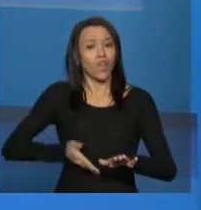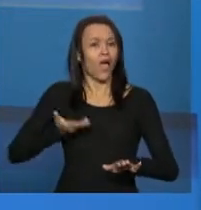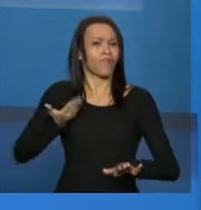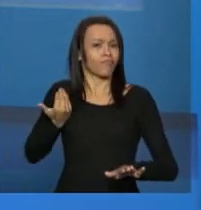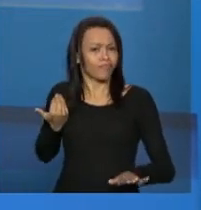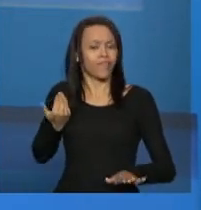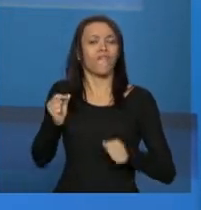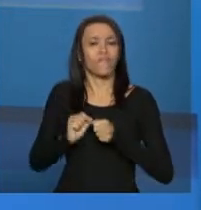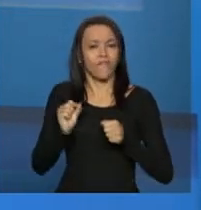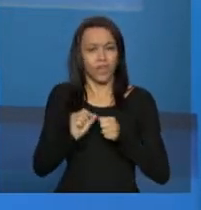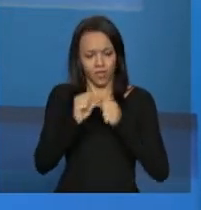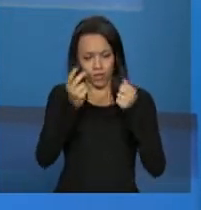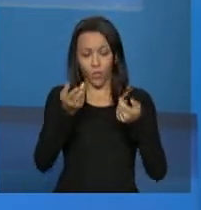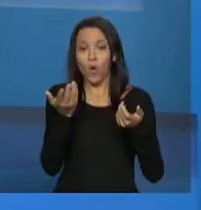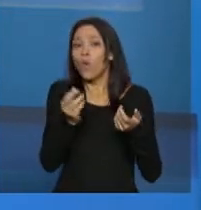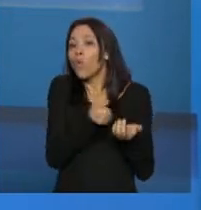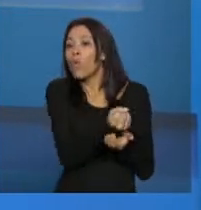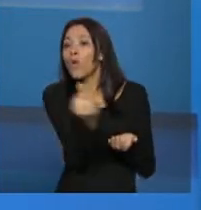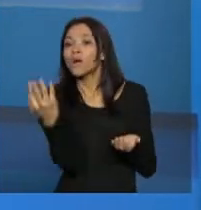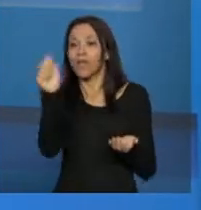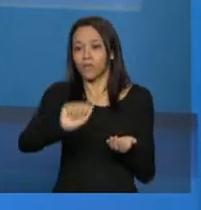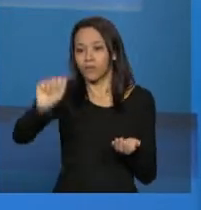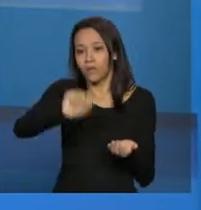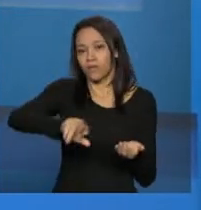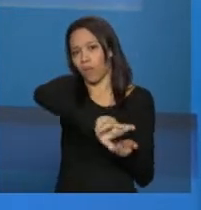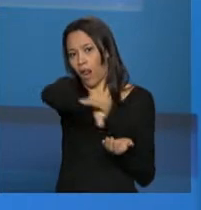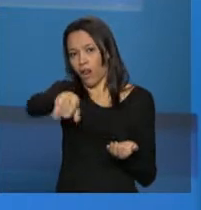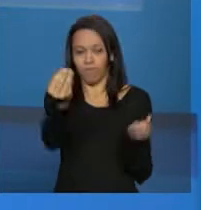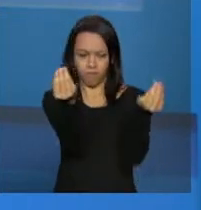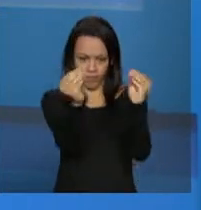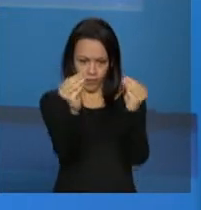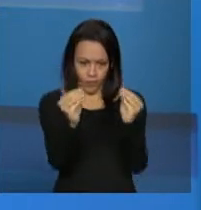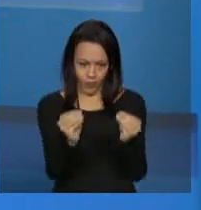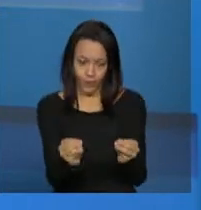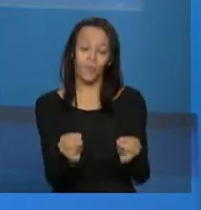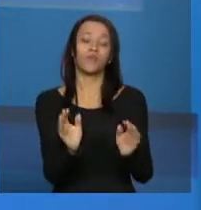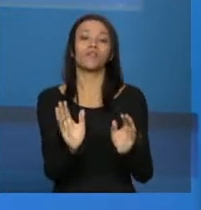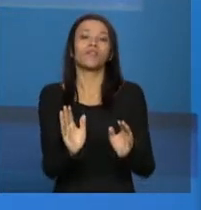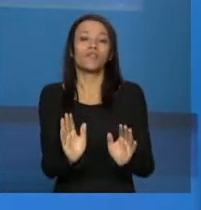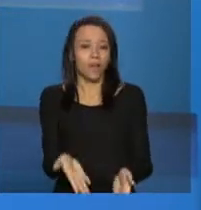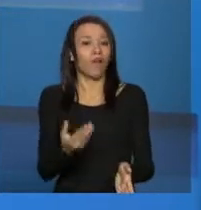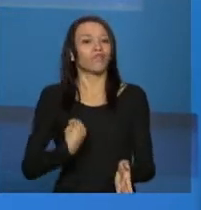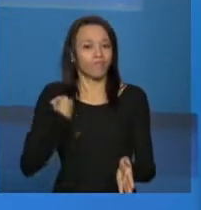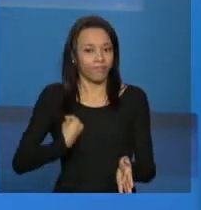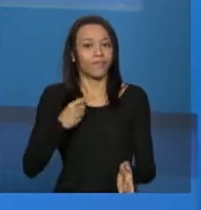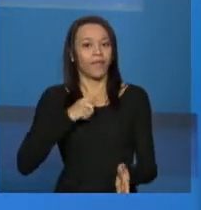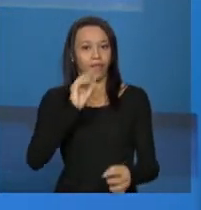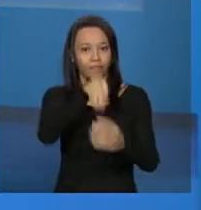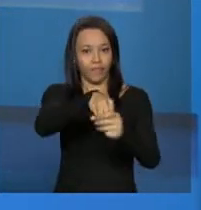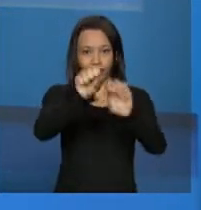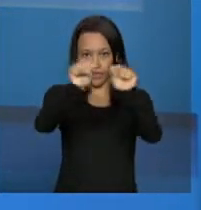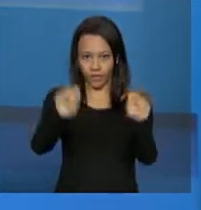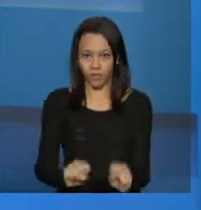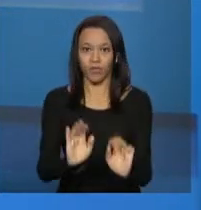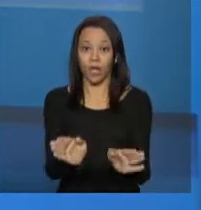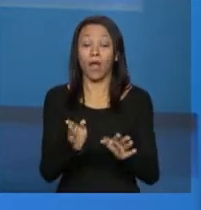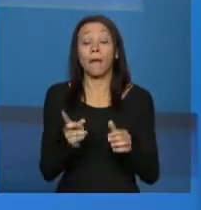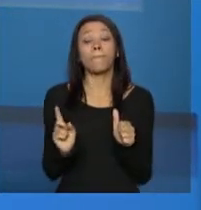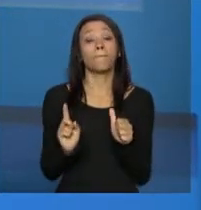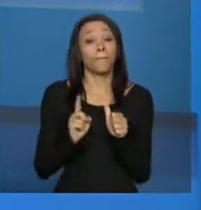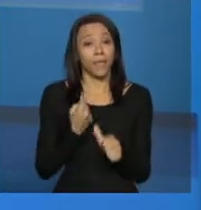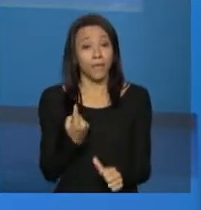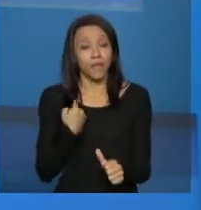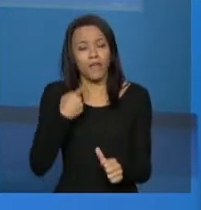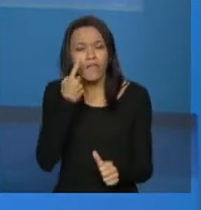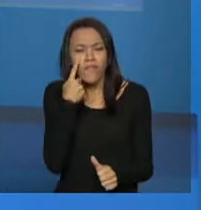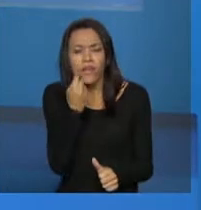as entidades que ele tinha naquele momento no território. Então, essa é a base inicial que o Quineias já traz. O primeiro momento, então, ele tem que verificar